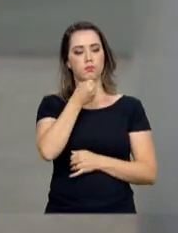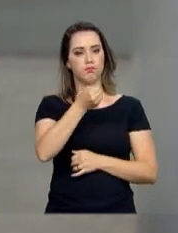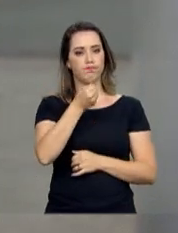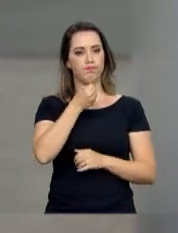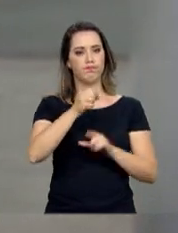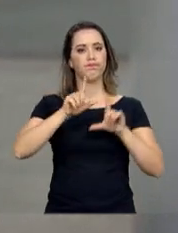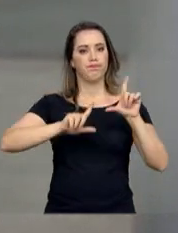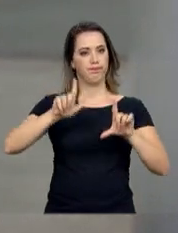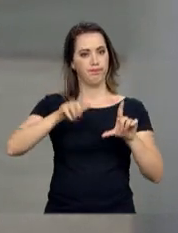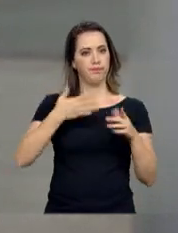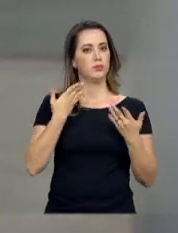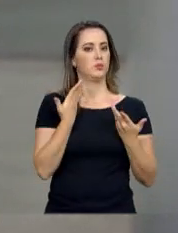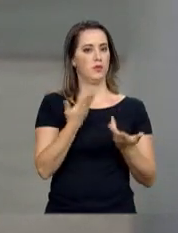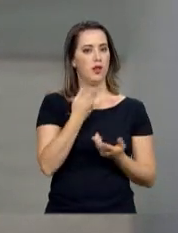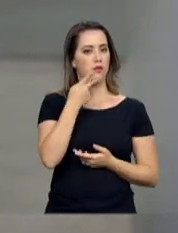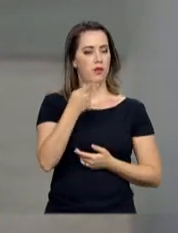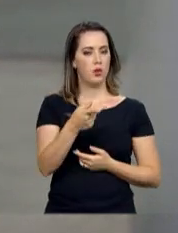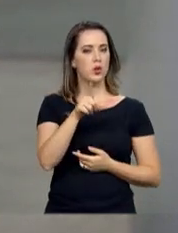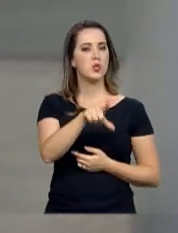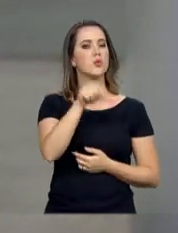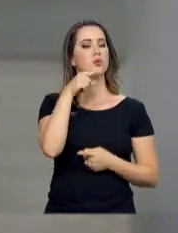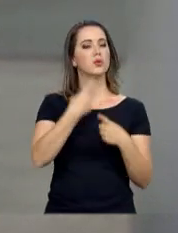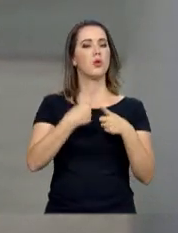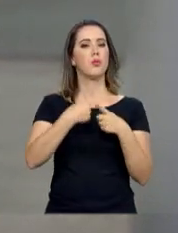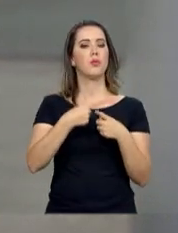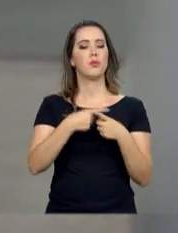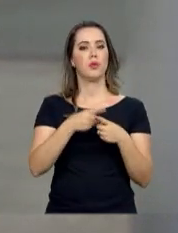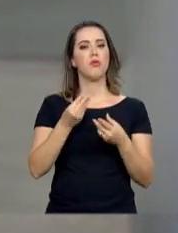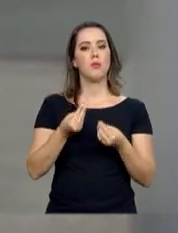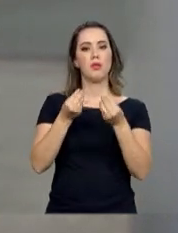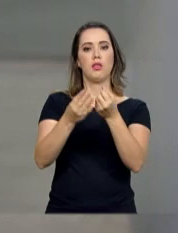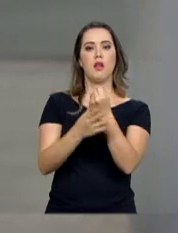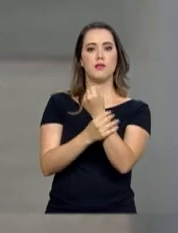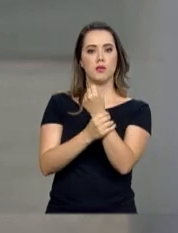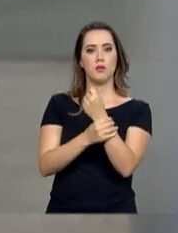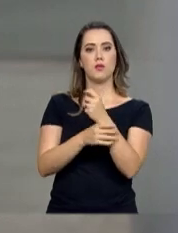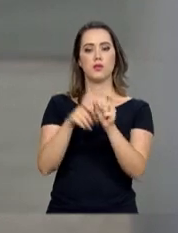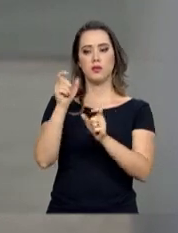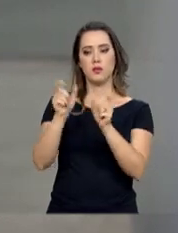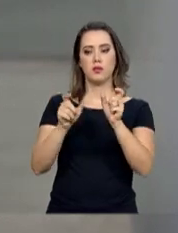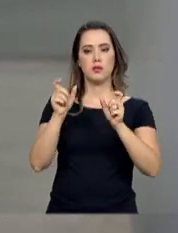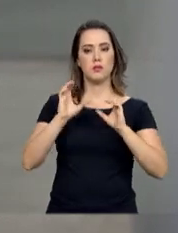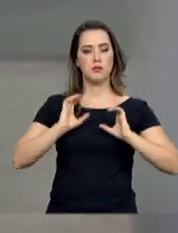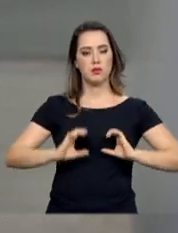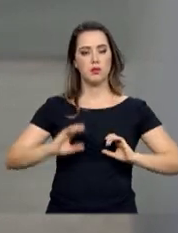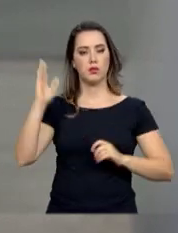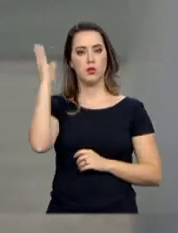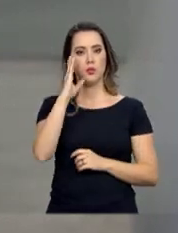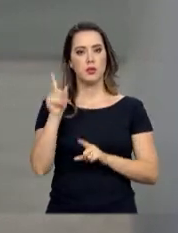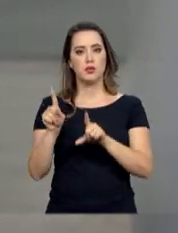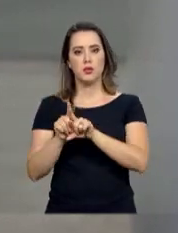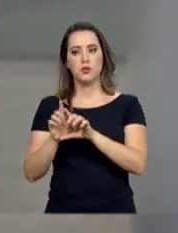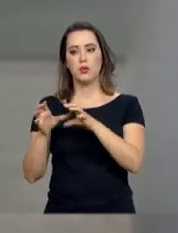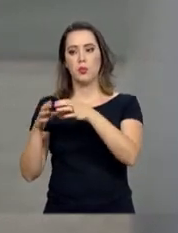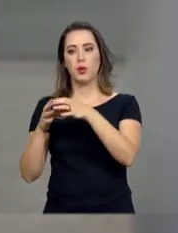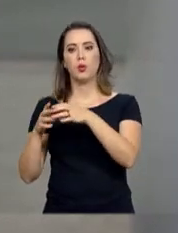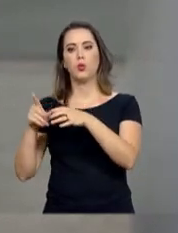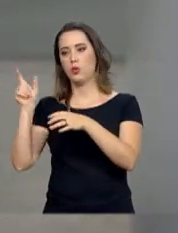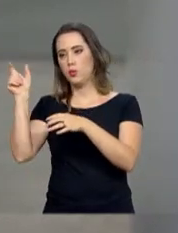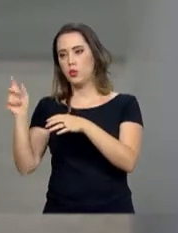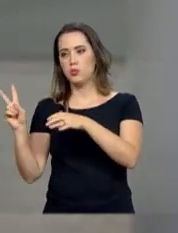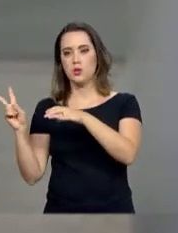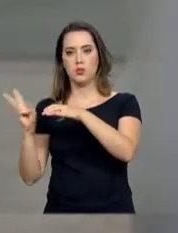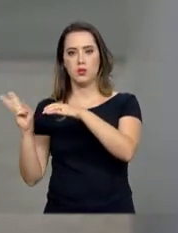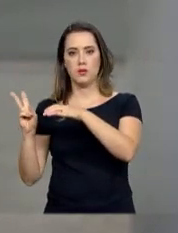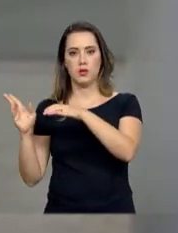Temer disse que a decisão foi tomada para garantir a segurança dos brasileiros e dos venezuelanos que entram no país pelo estado